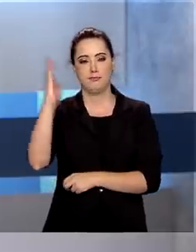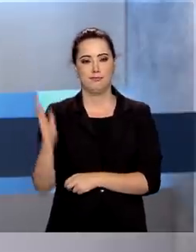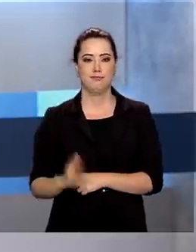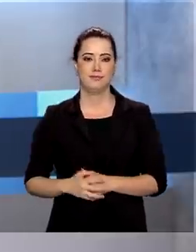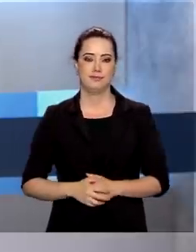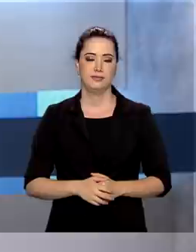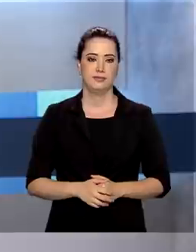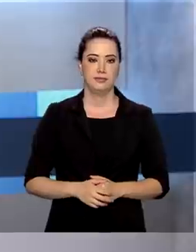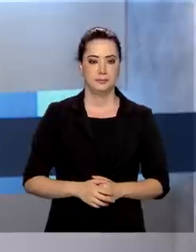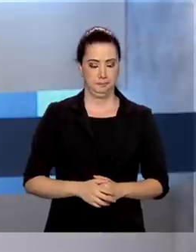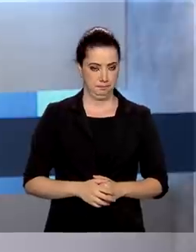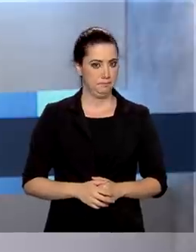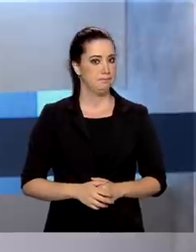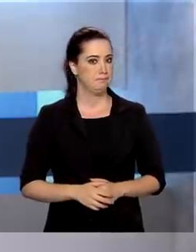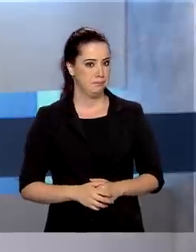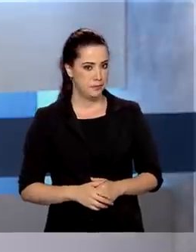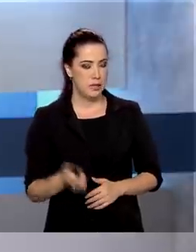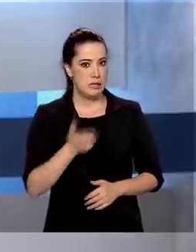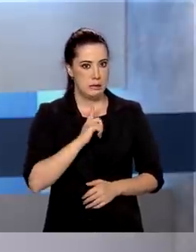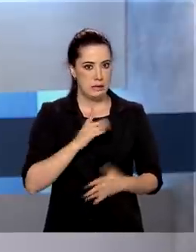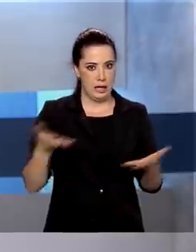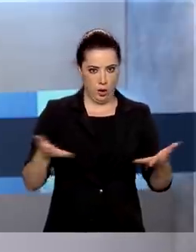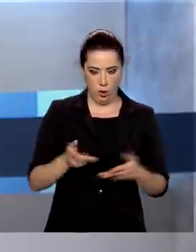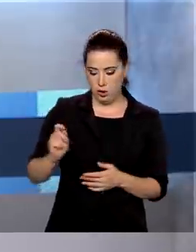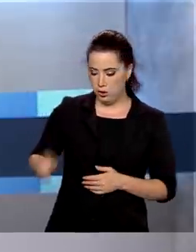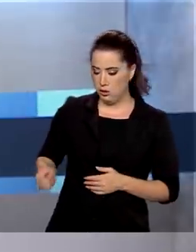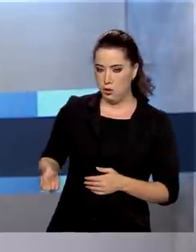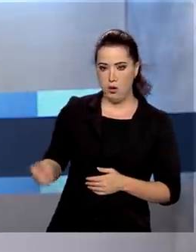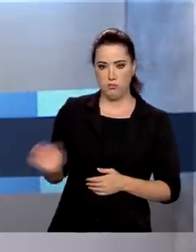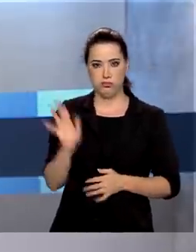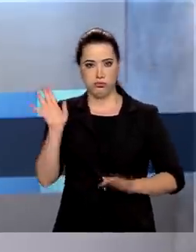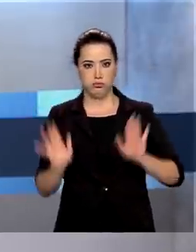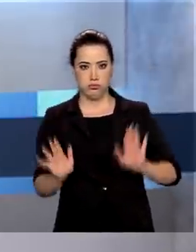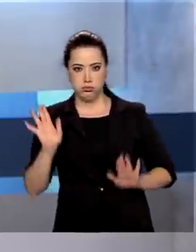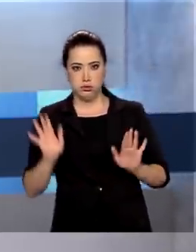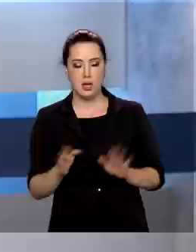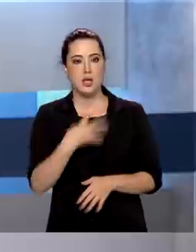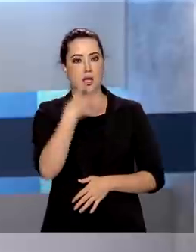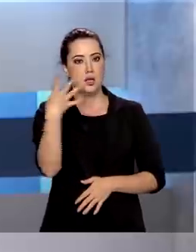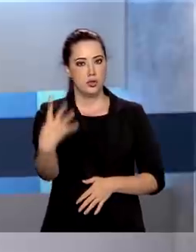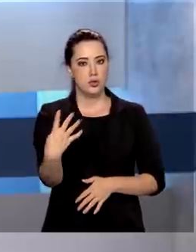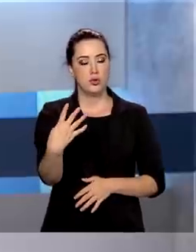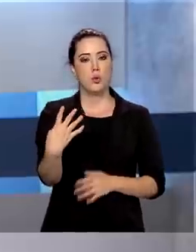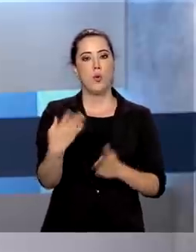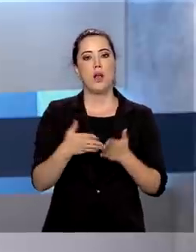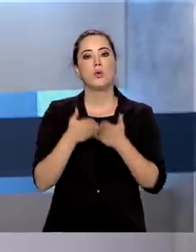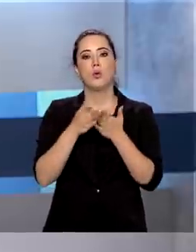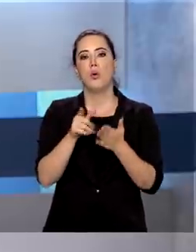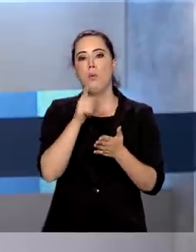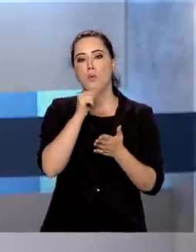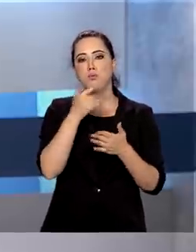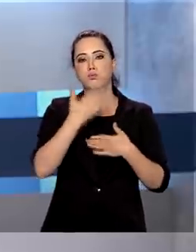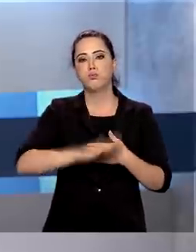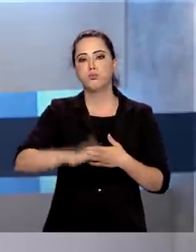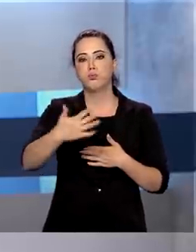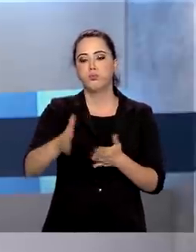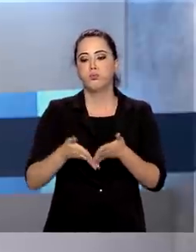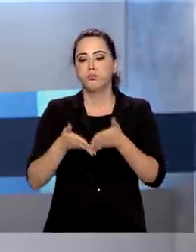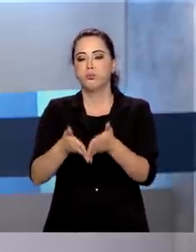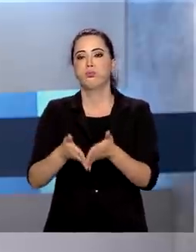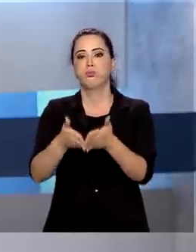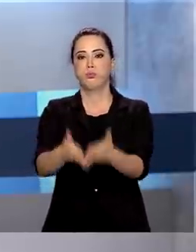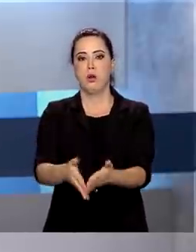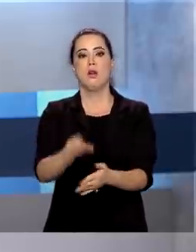Leilão de quatro terminais portuários de Alagoas, Bahia e Paraná arrecadou 87 milhões de